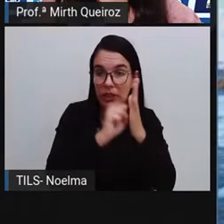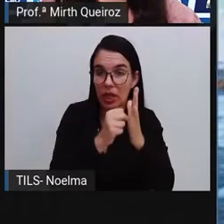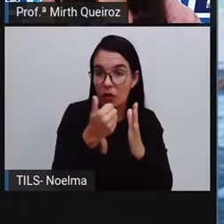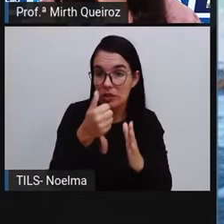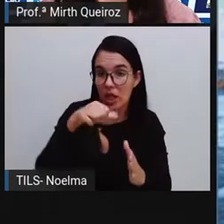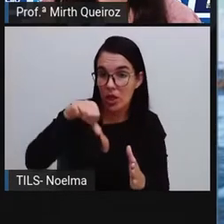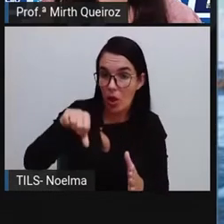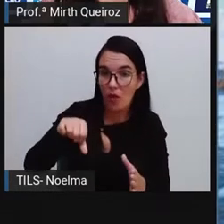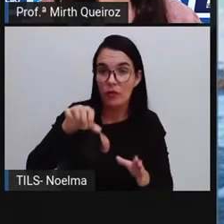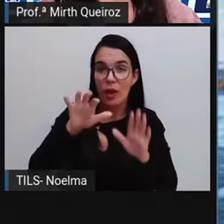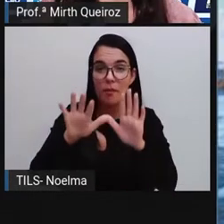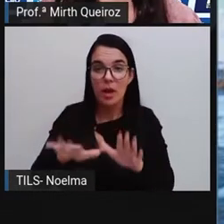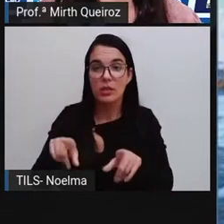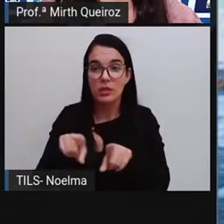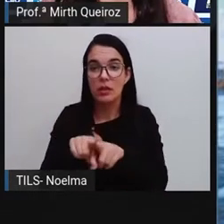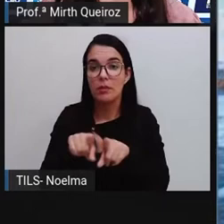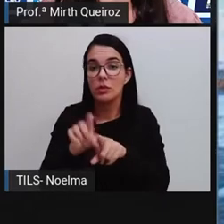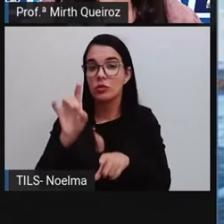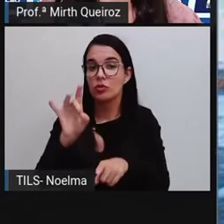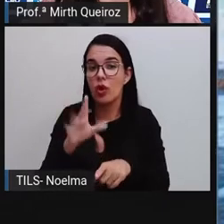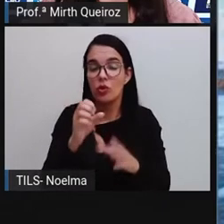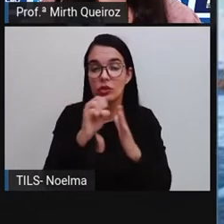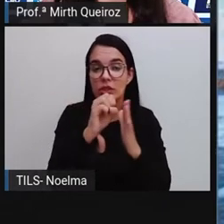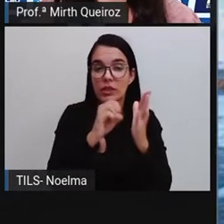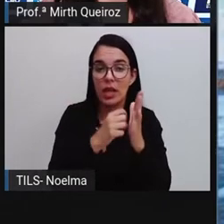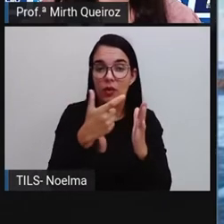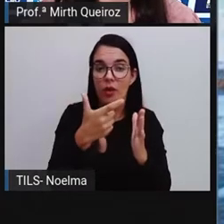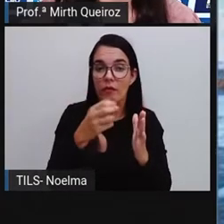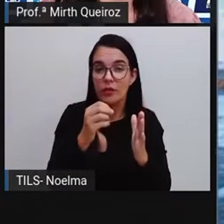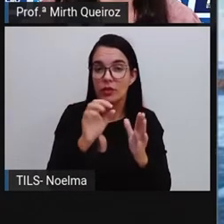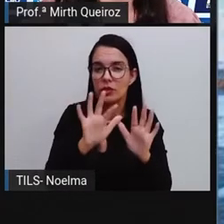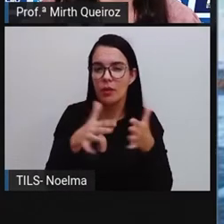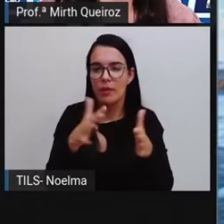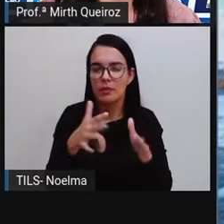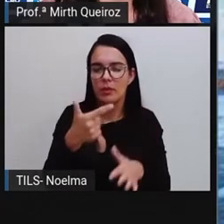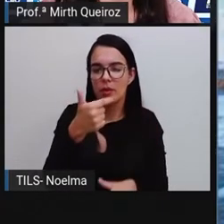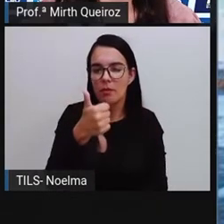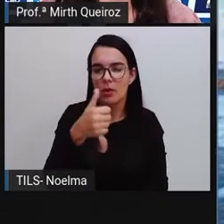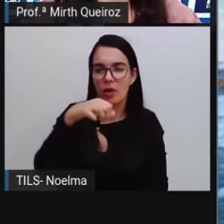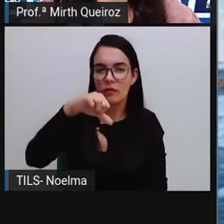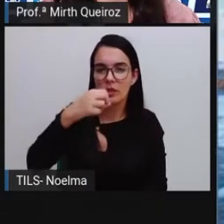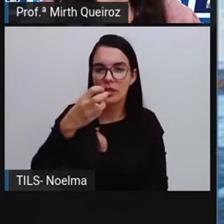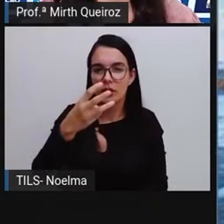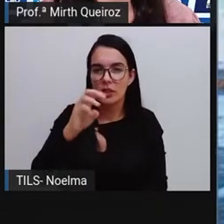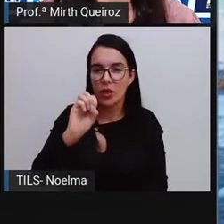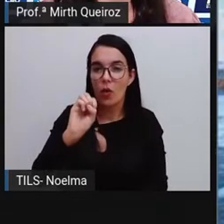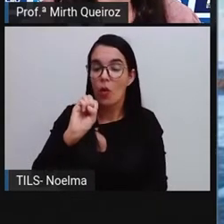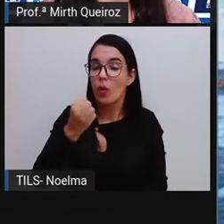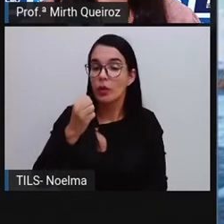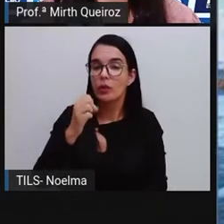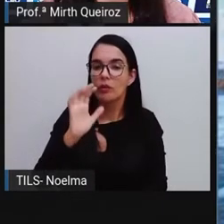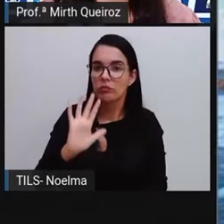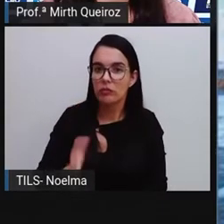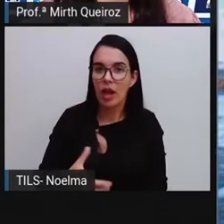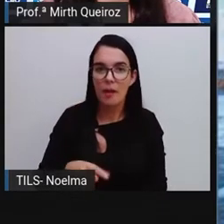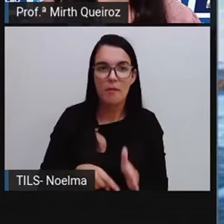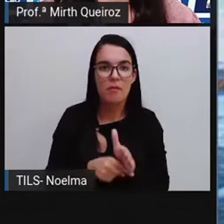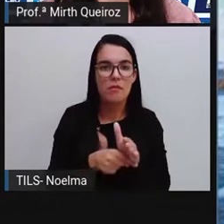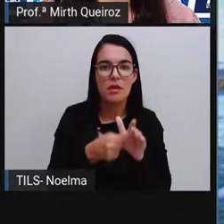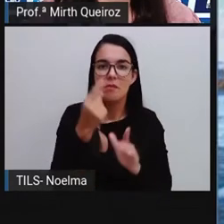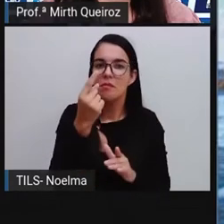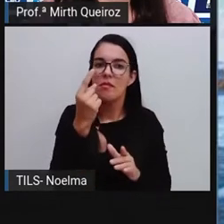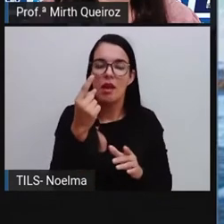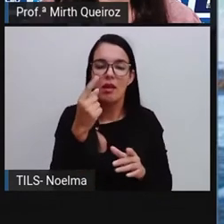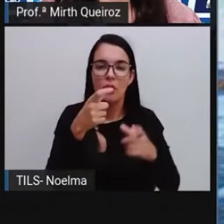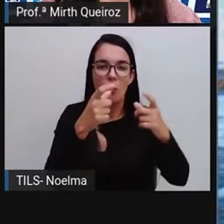XIX. Porém, somente no século XX, mais precisamente em 1938, foi que foi oficializada a primeira jazida petrolífera